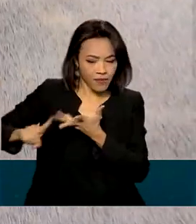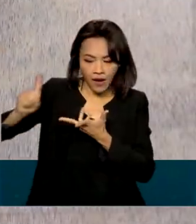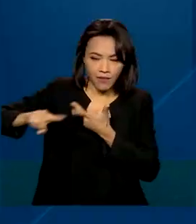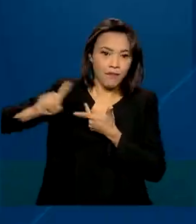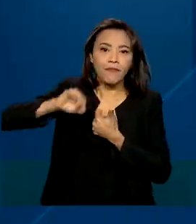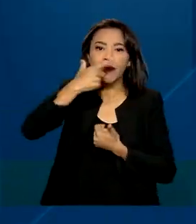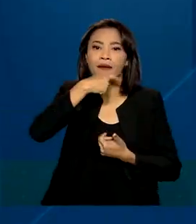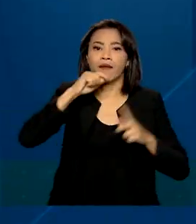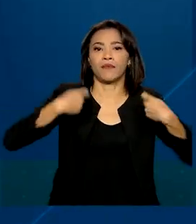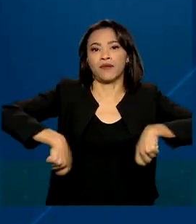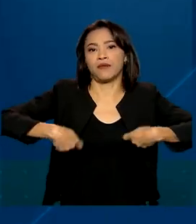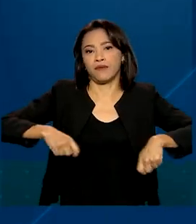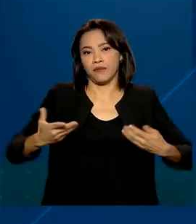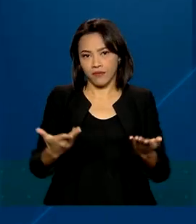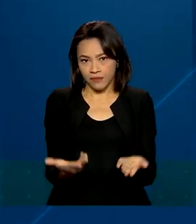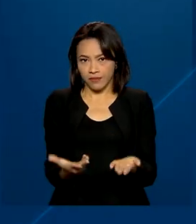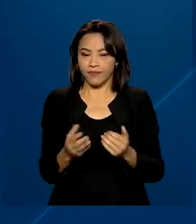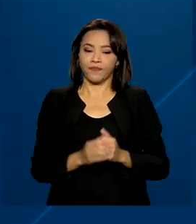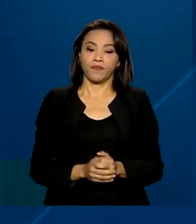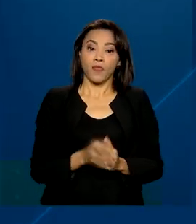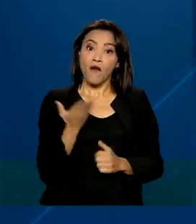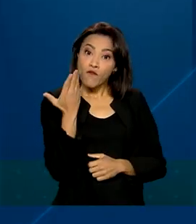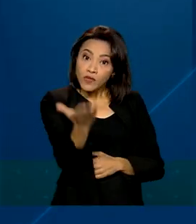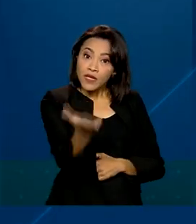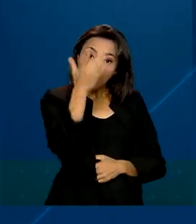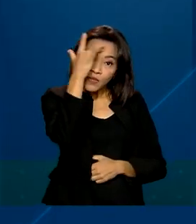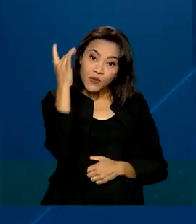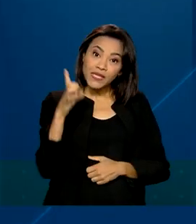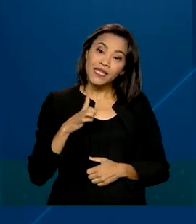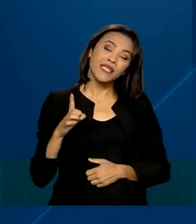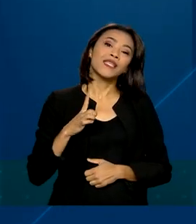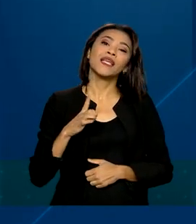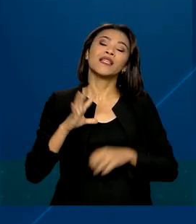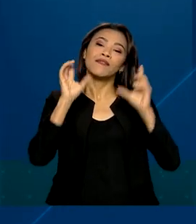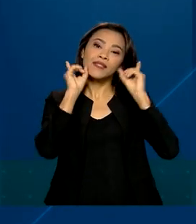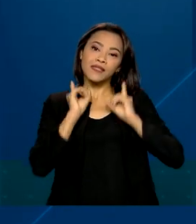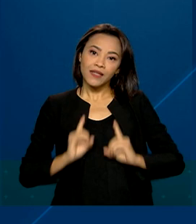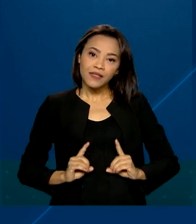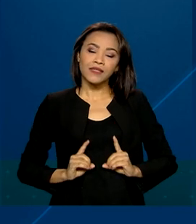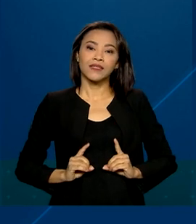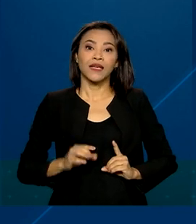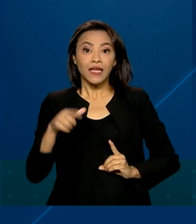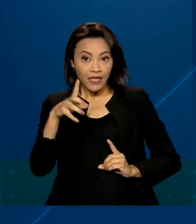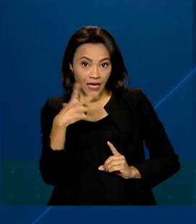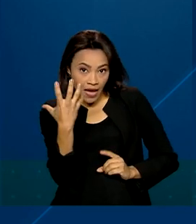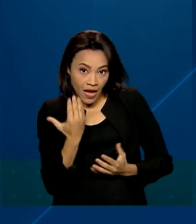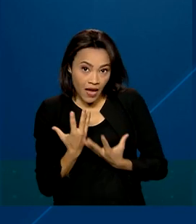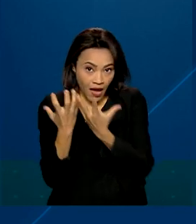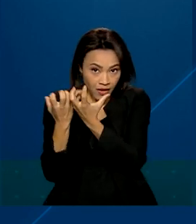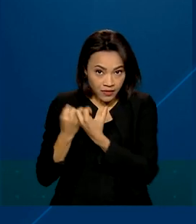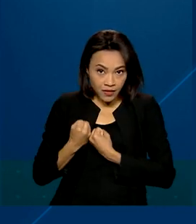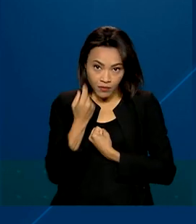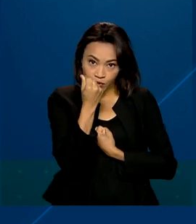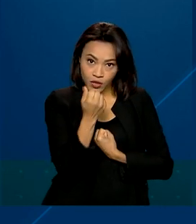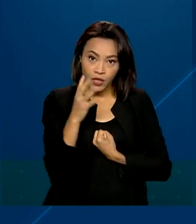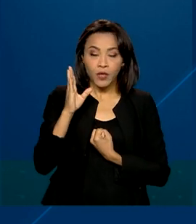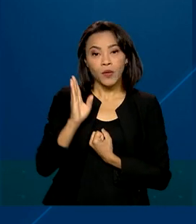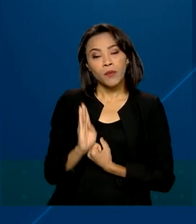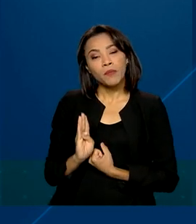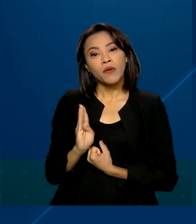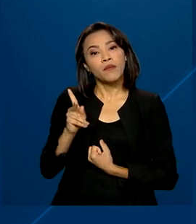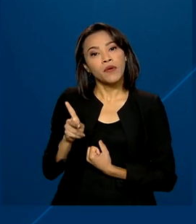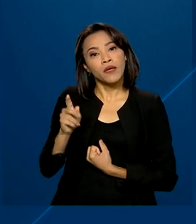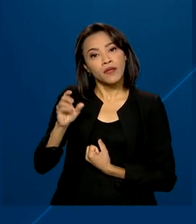precisa. Você, pessoa com deficiência, que participa do cadastro do benefício de prestação continuada ou da